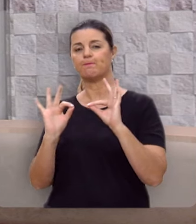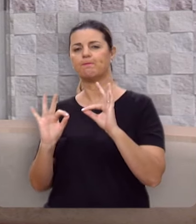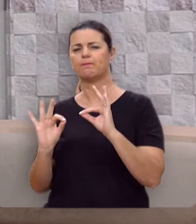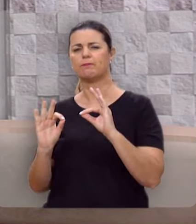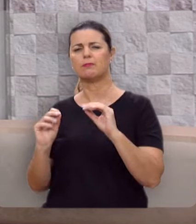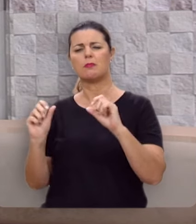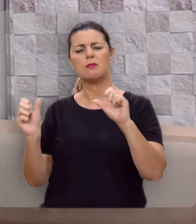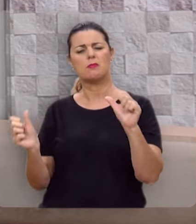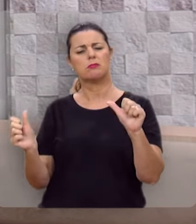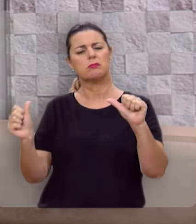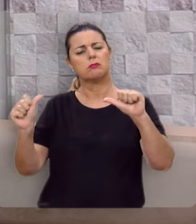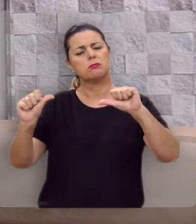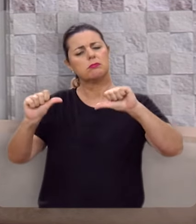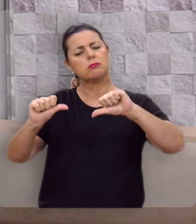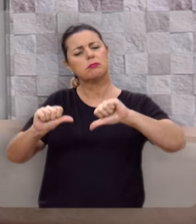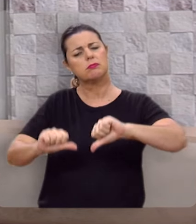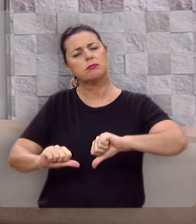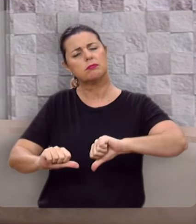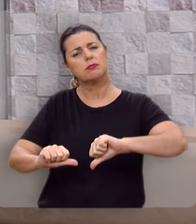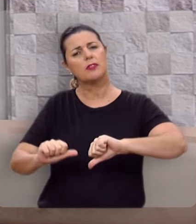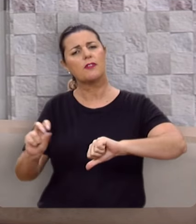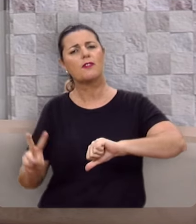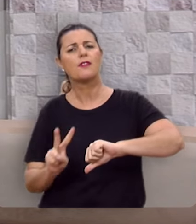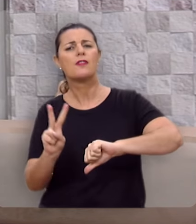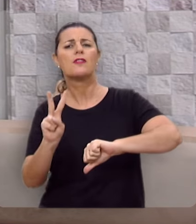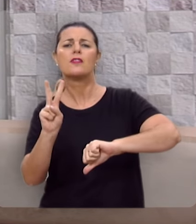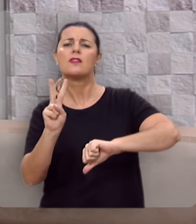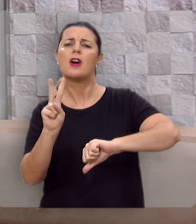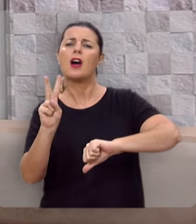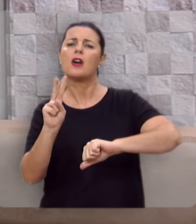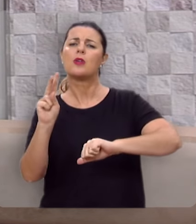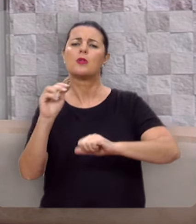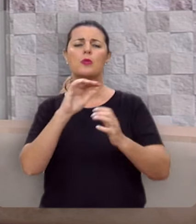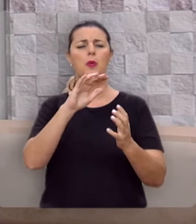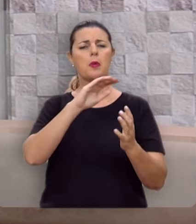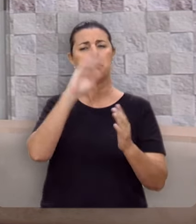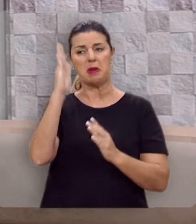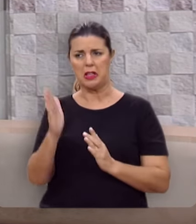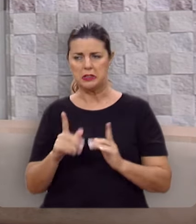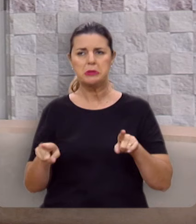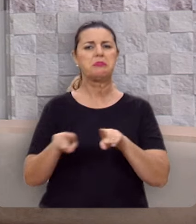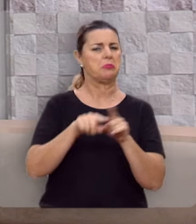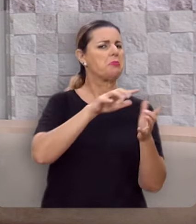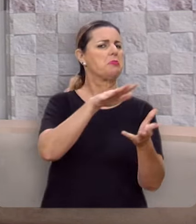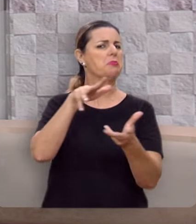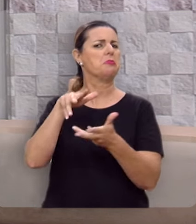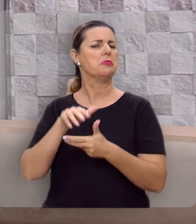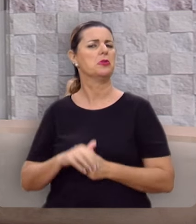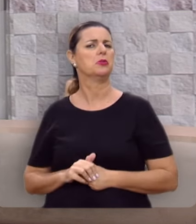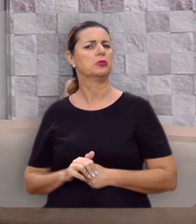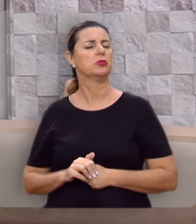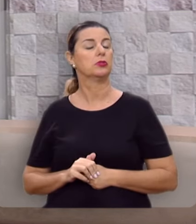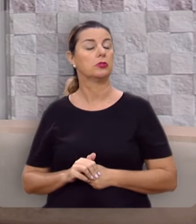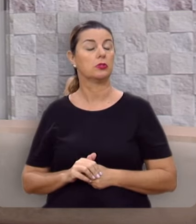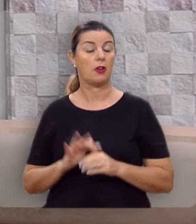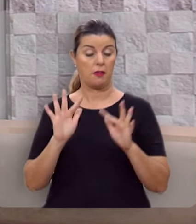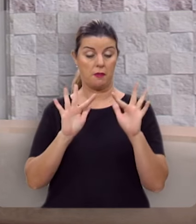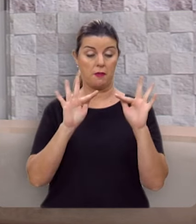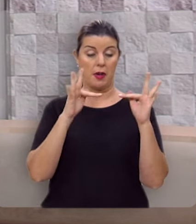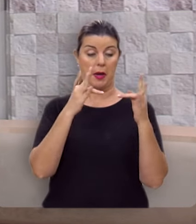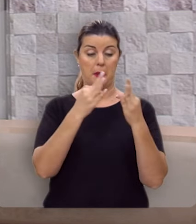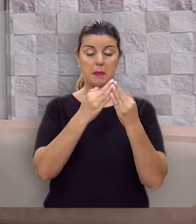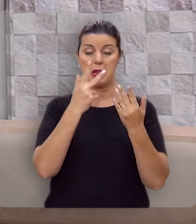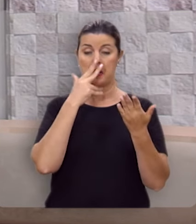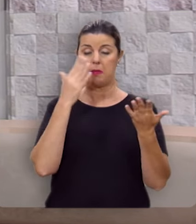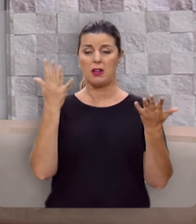decadência de princípios e valores no Brasil e no mundo. As famílias